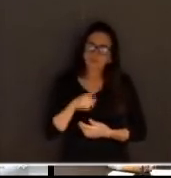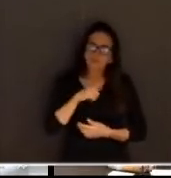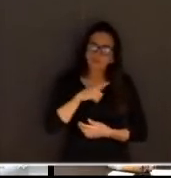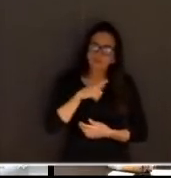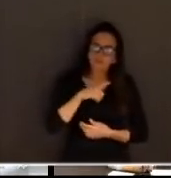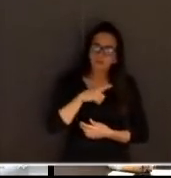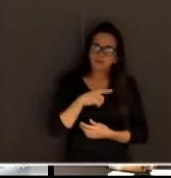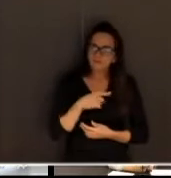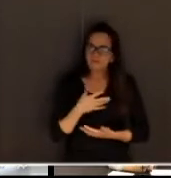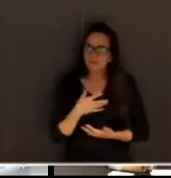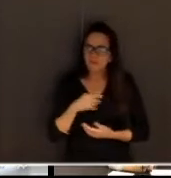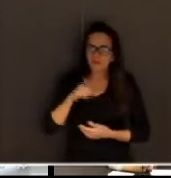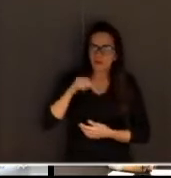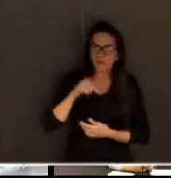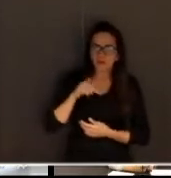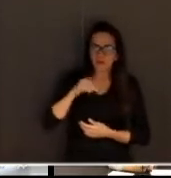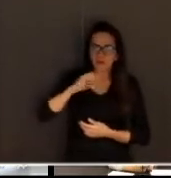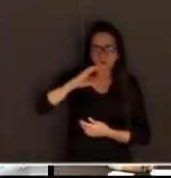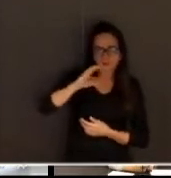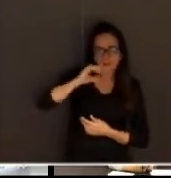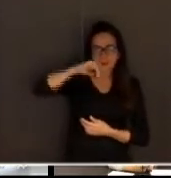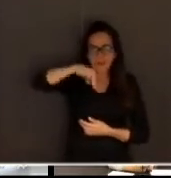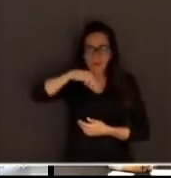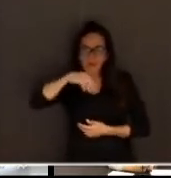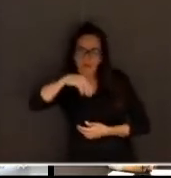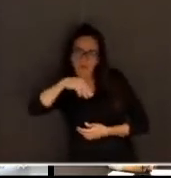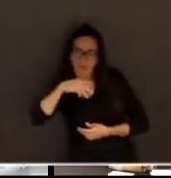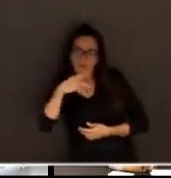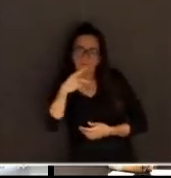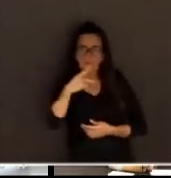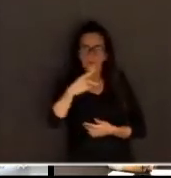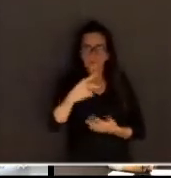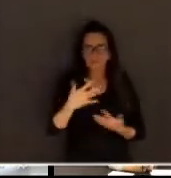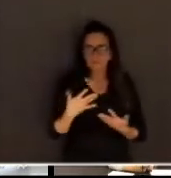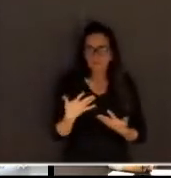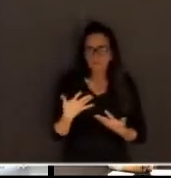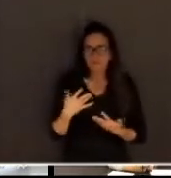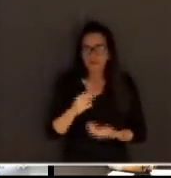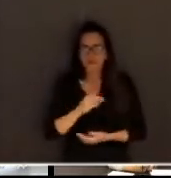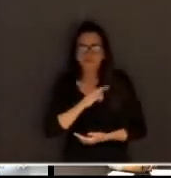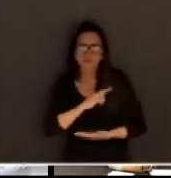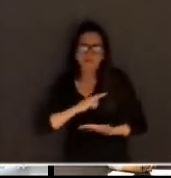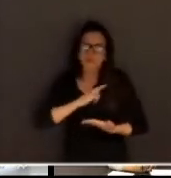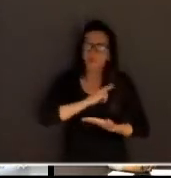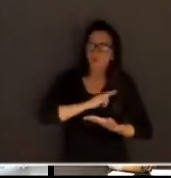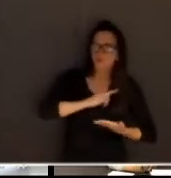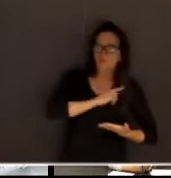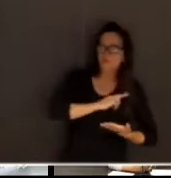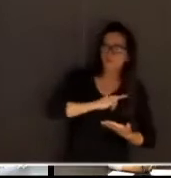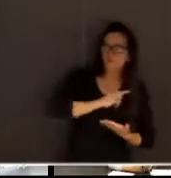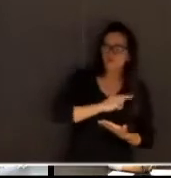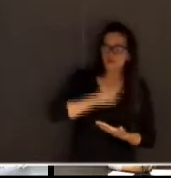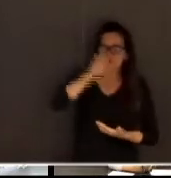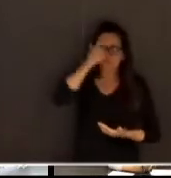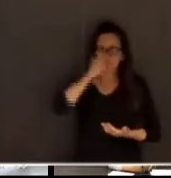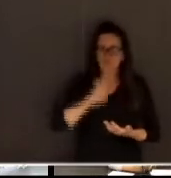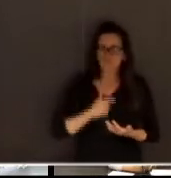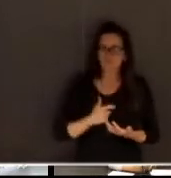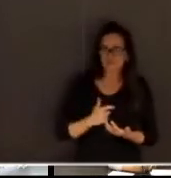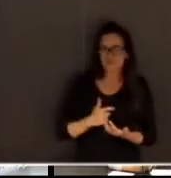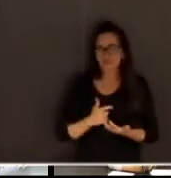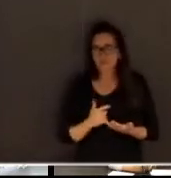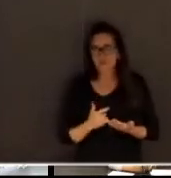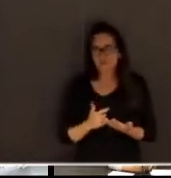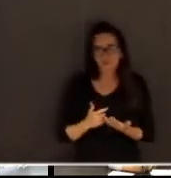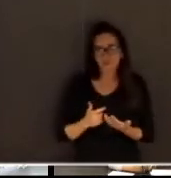CNMP num momento romântico. César usou o romântico hoje num tom meio considerativo, com toda razão dentro do contexto,